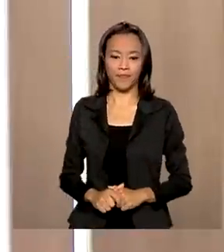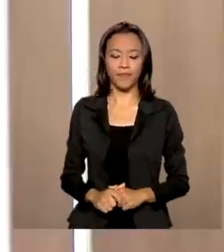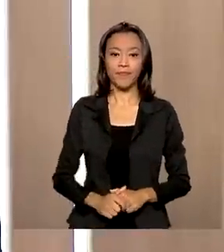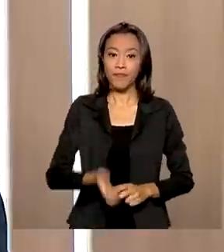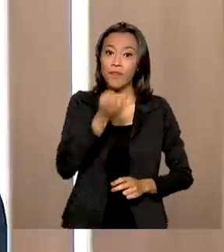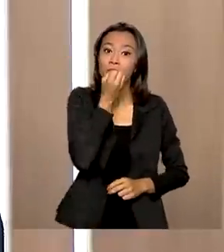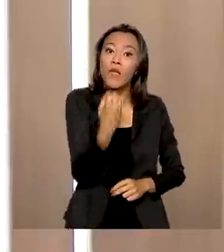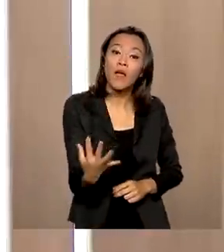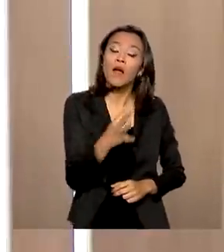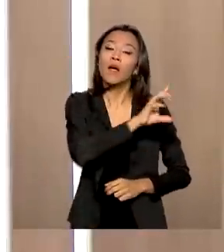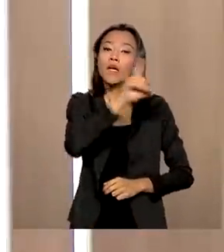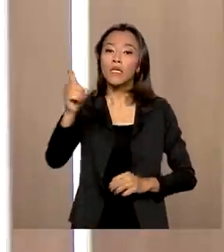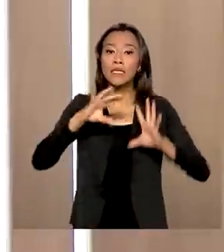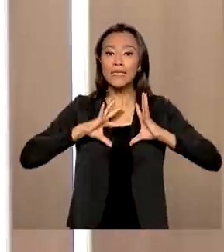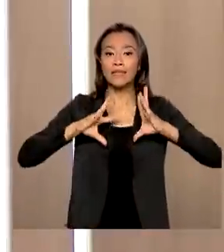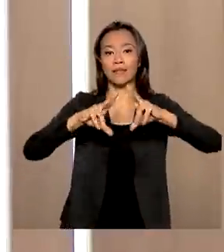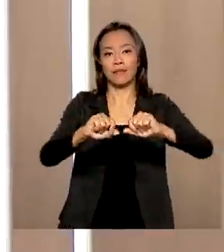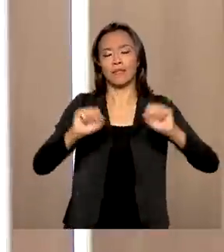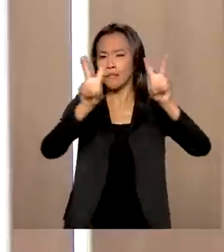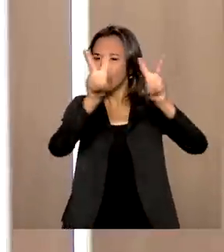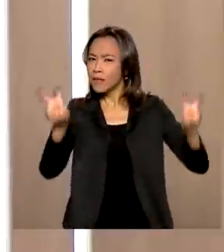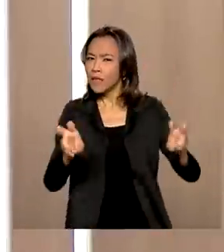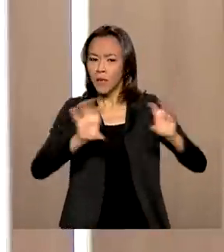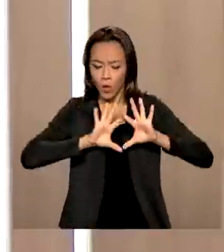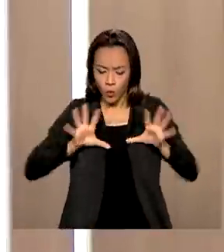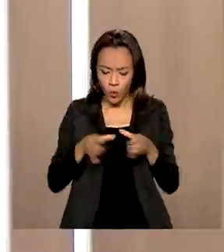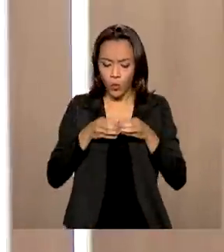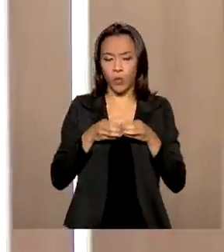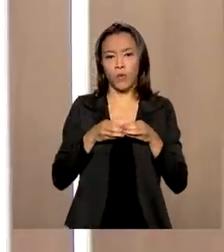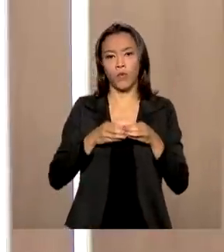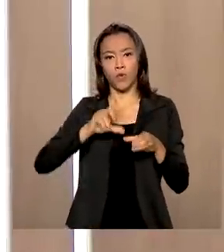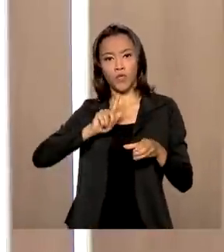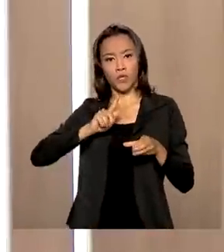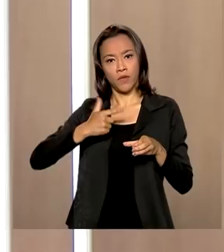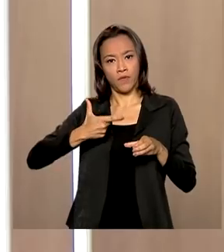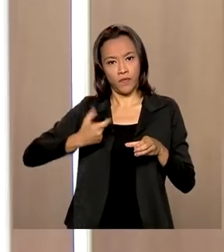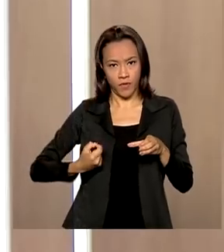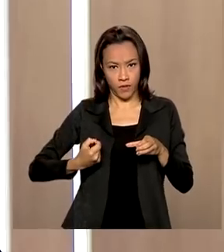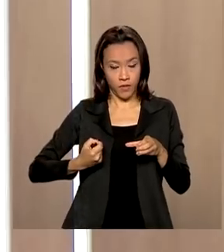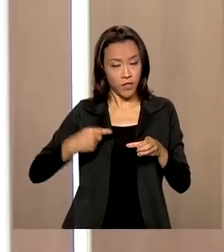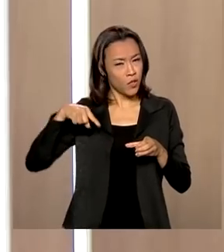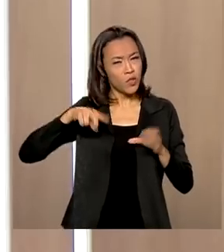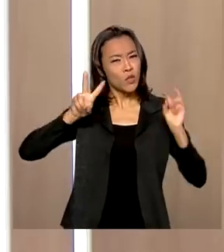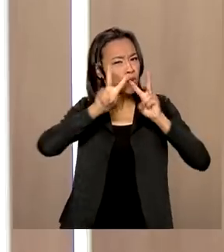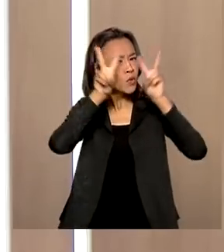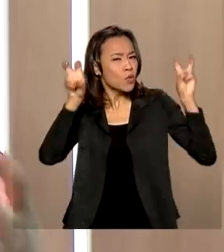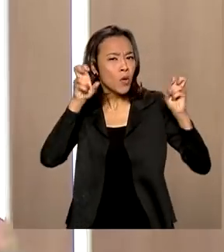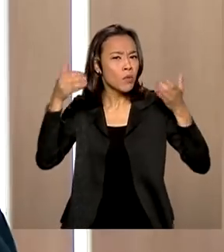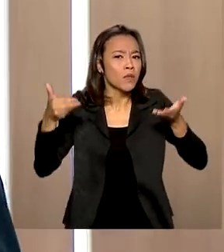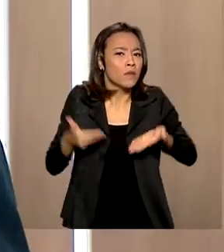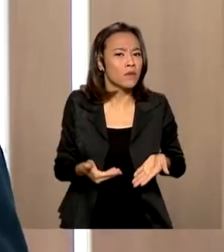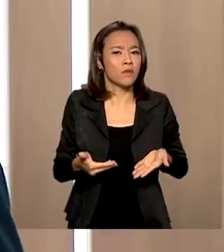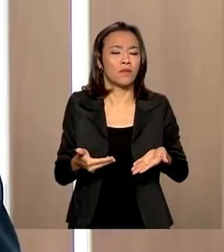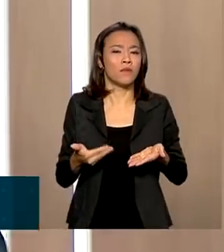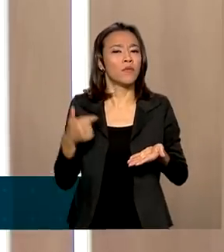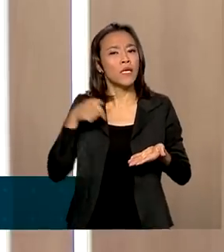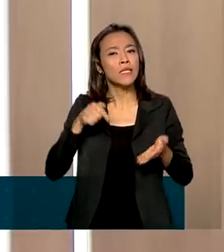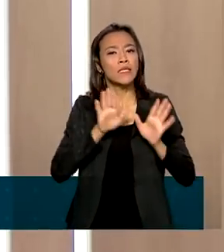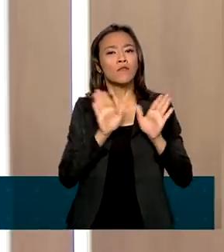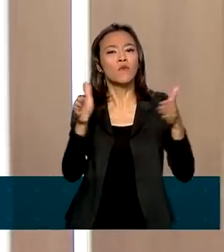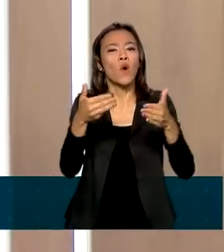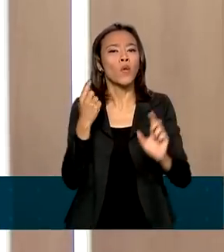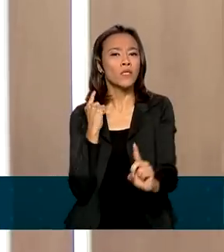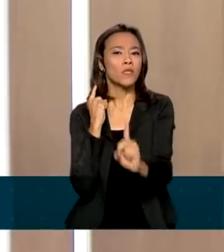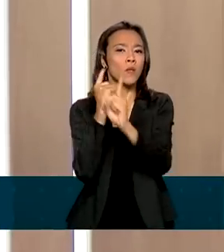Bom dia, bom dia a todos. E o nosso tema de hoje é o G20. E para tratar desse organismo, vamos dizer assim, desse fórum, na